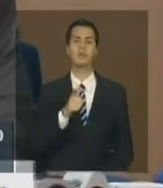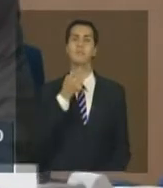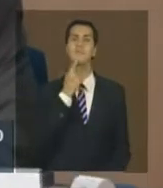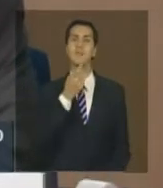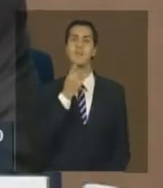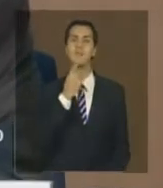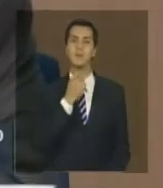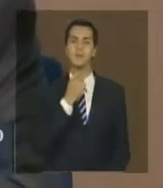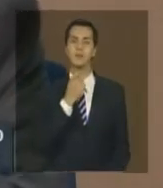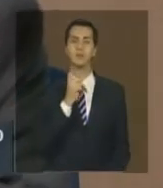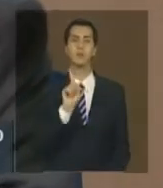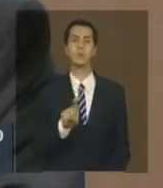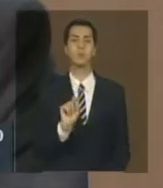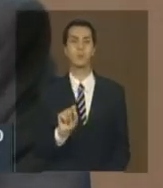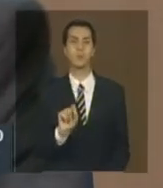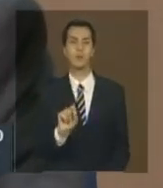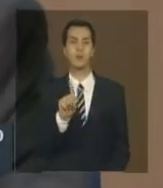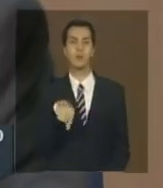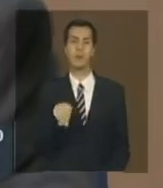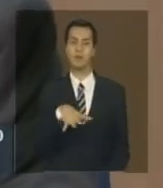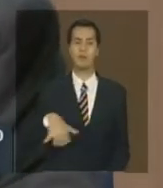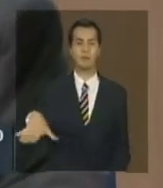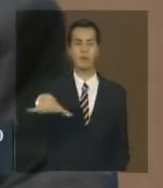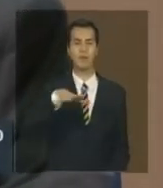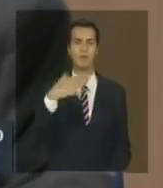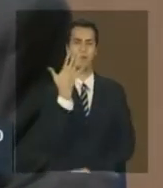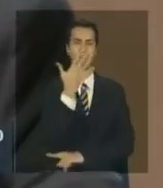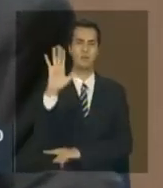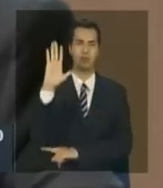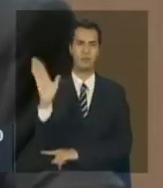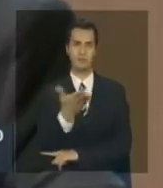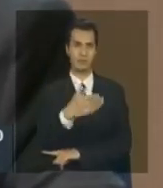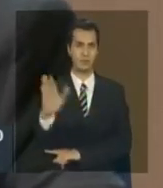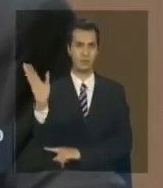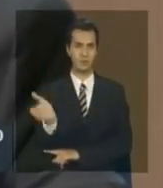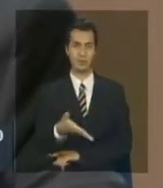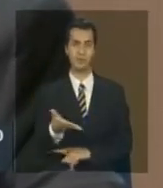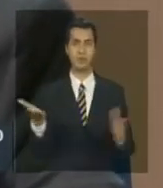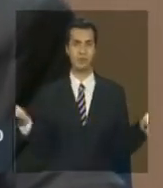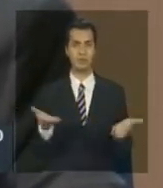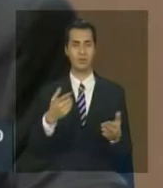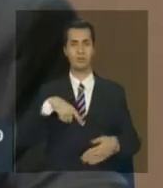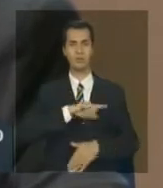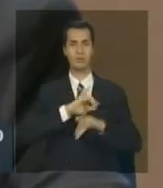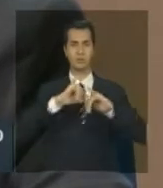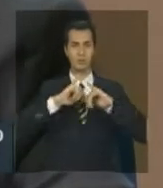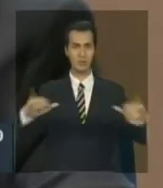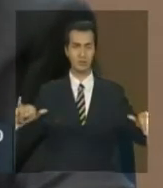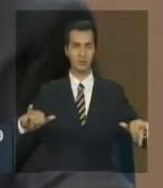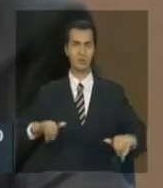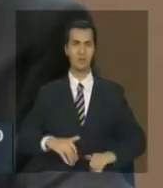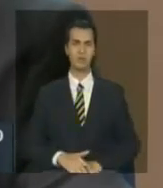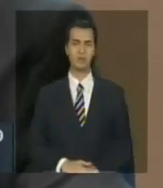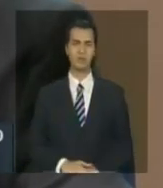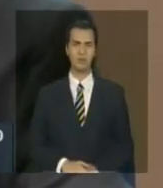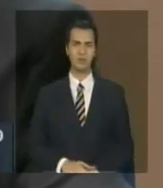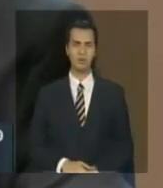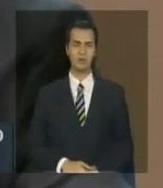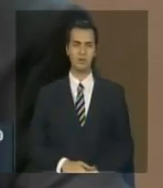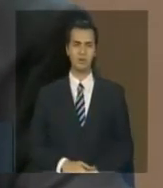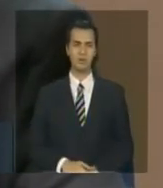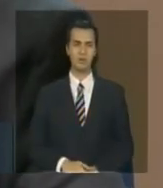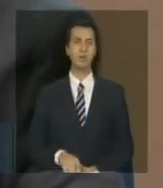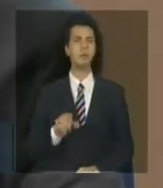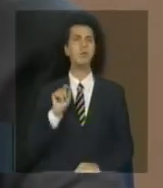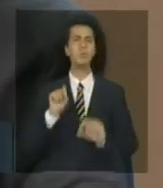imagem as áreas desmatadas no período que nós estamos divulgando agora, 2008 a 2009. O preocupante agora